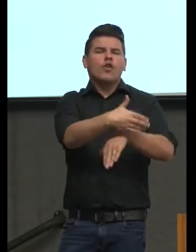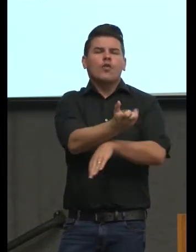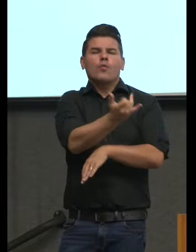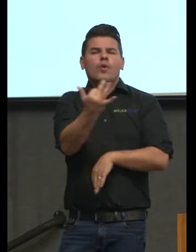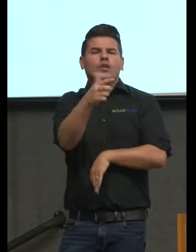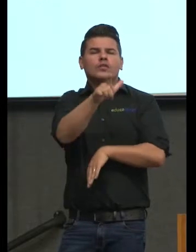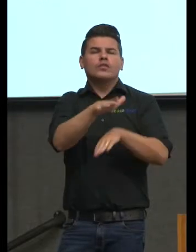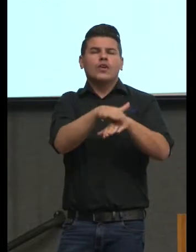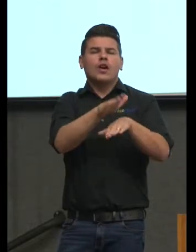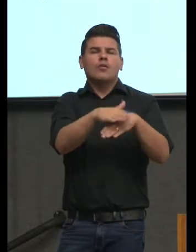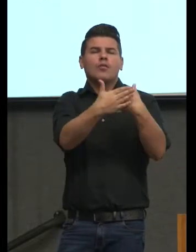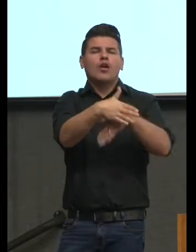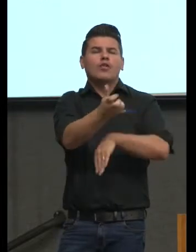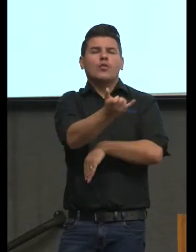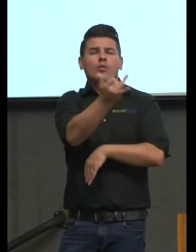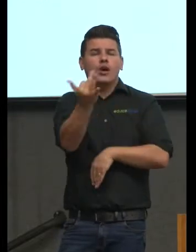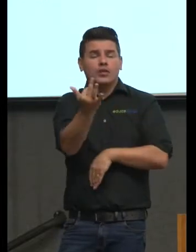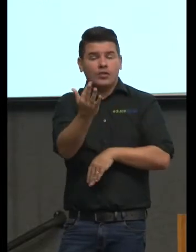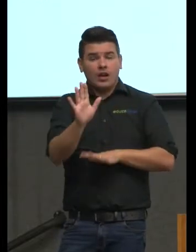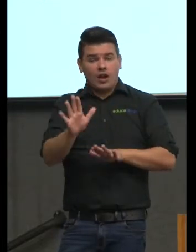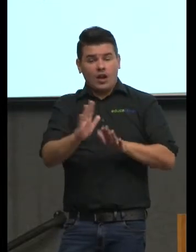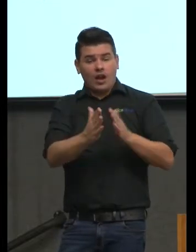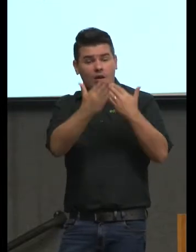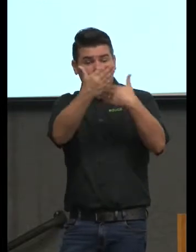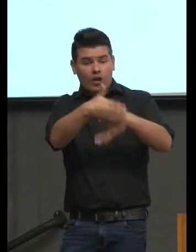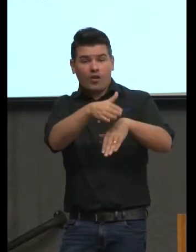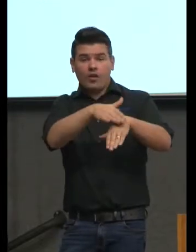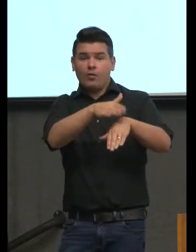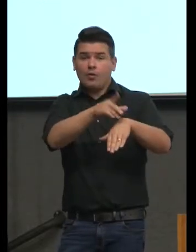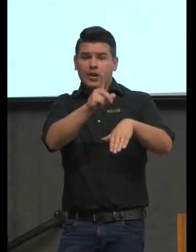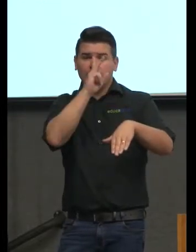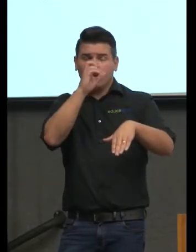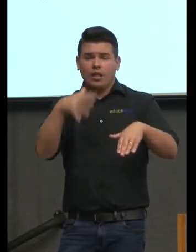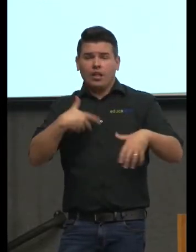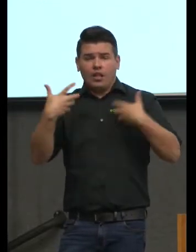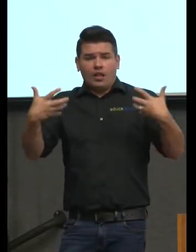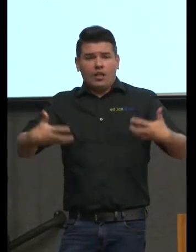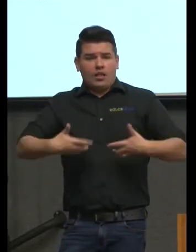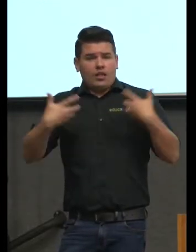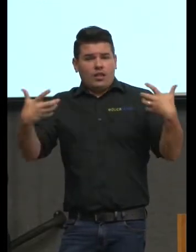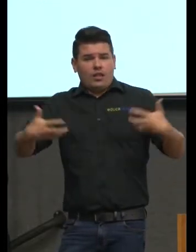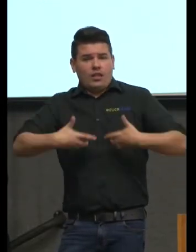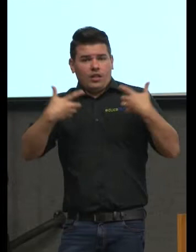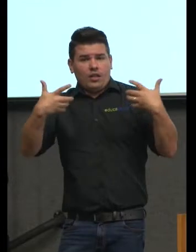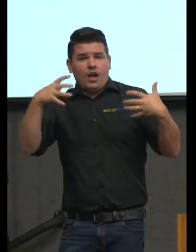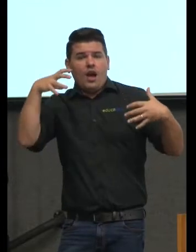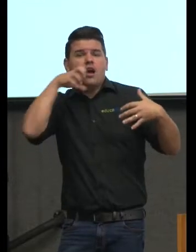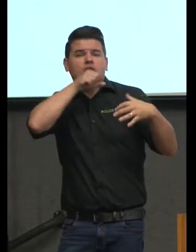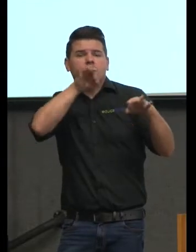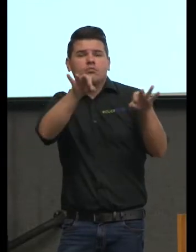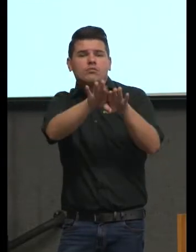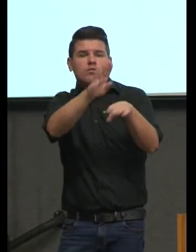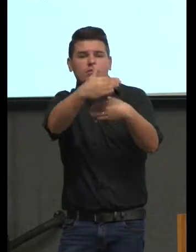faz numa prova e a prova é um momento muito fugaz muito passageiro